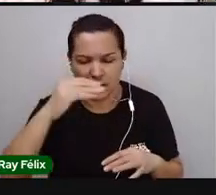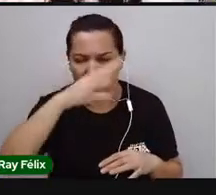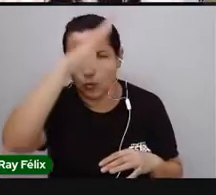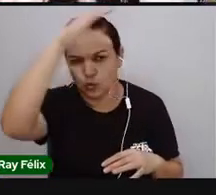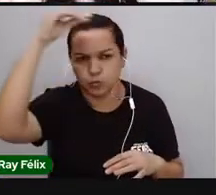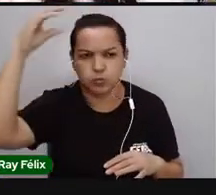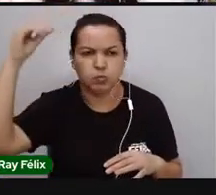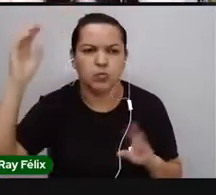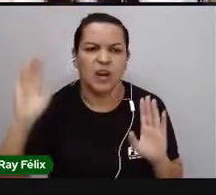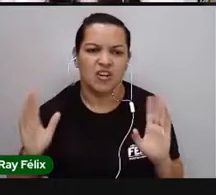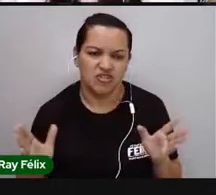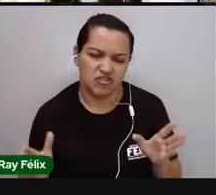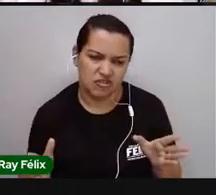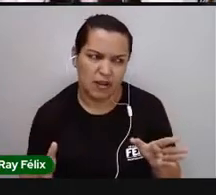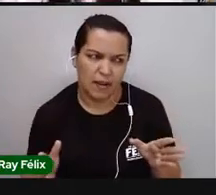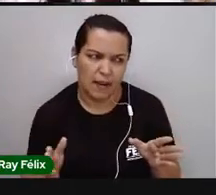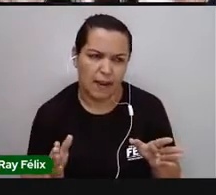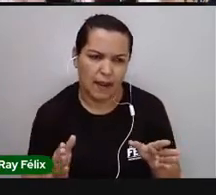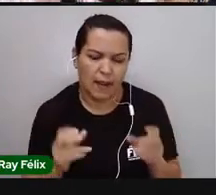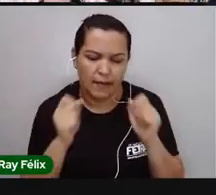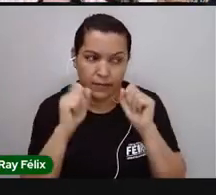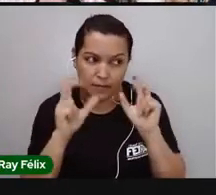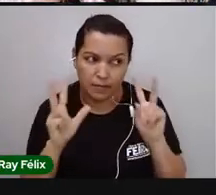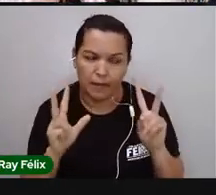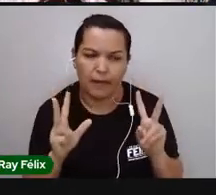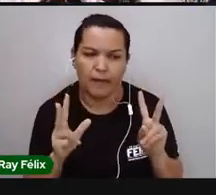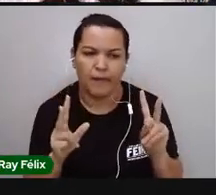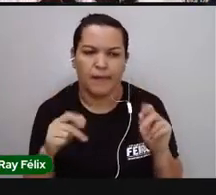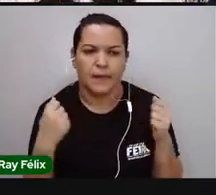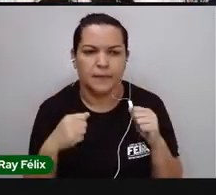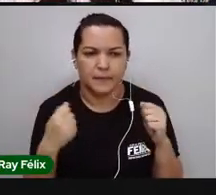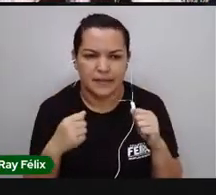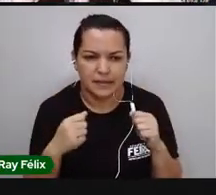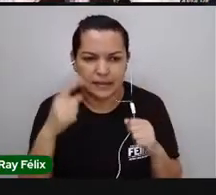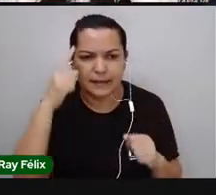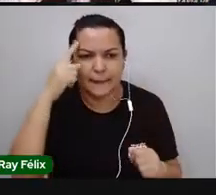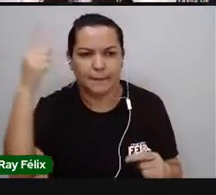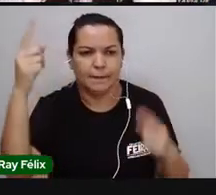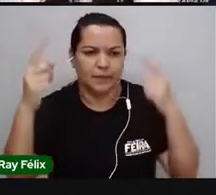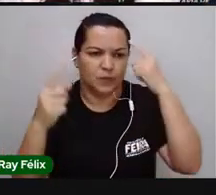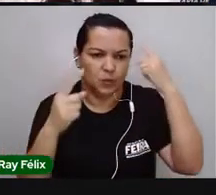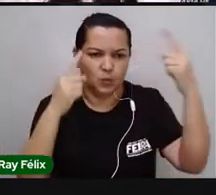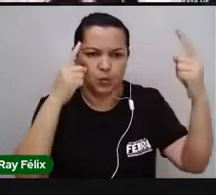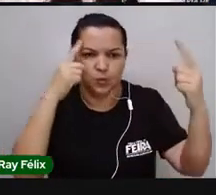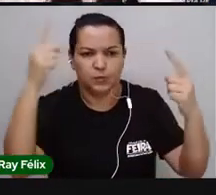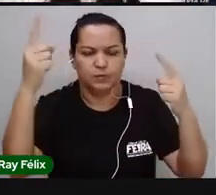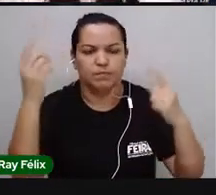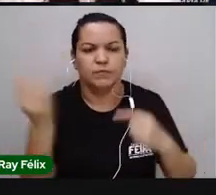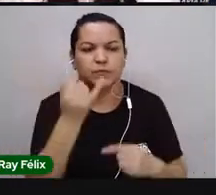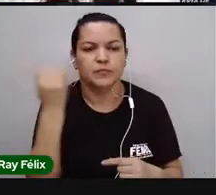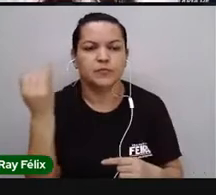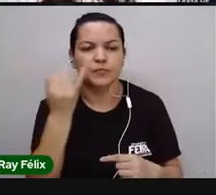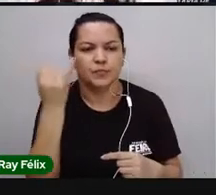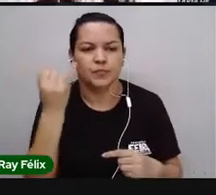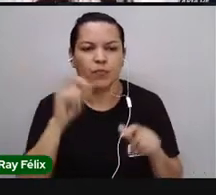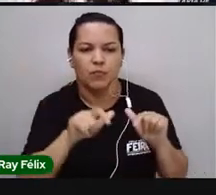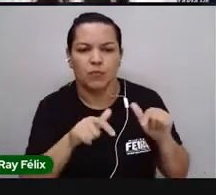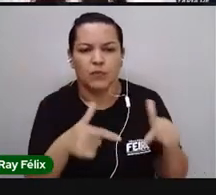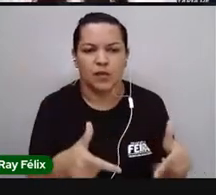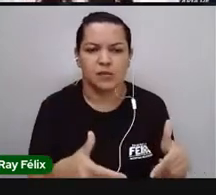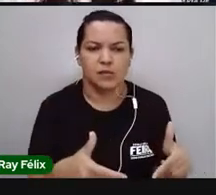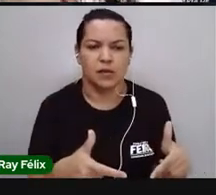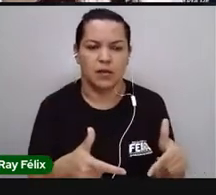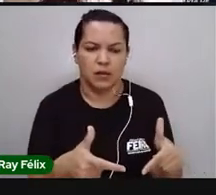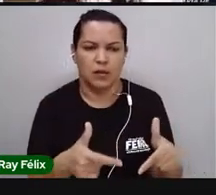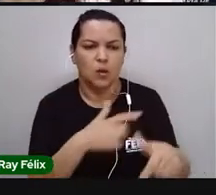ó, experts nesse conteúdo. Mas a gente precisa sempre relembrar a importância dessas ações. Né? Desses